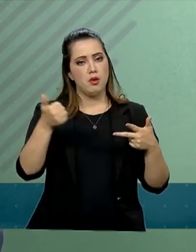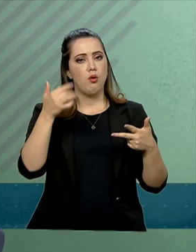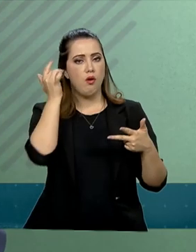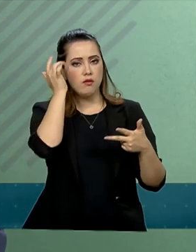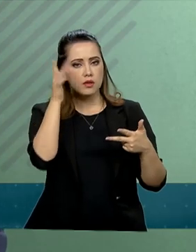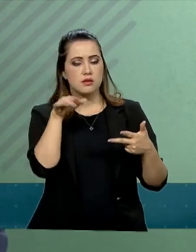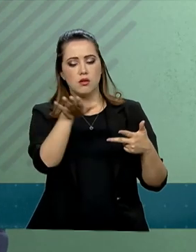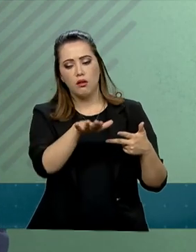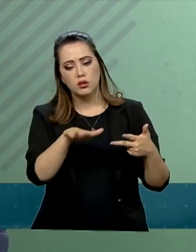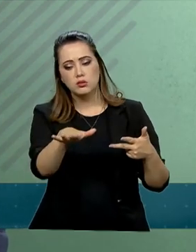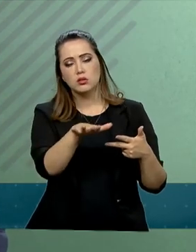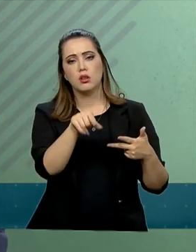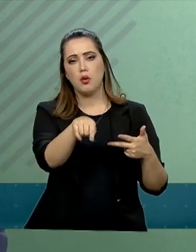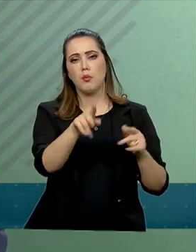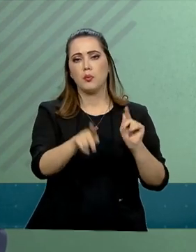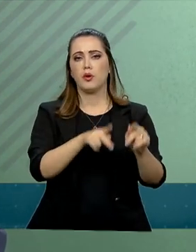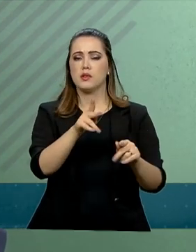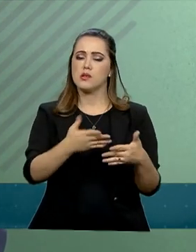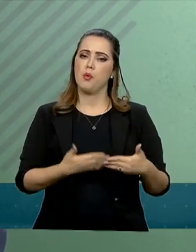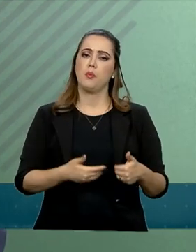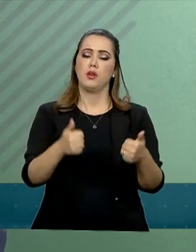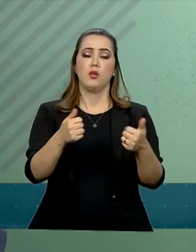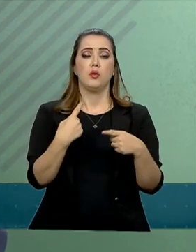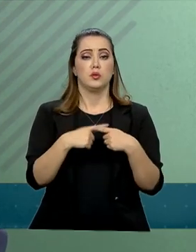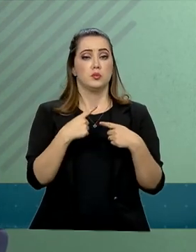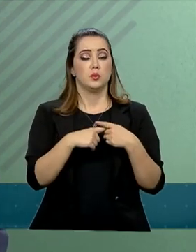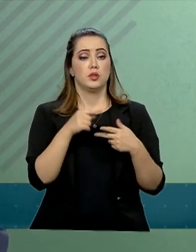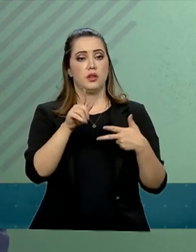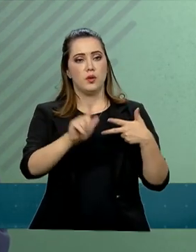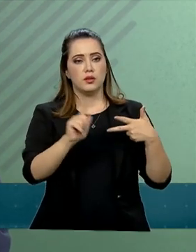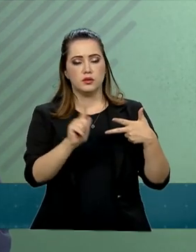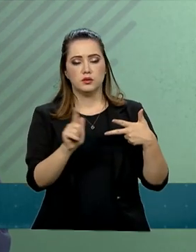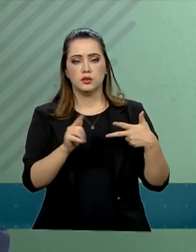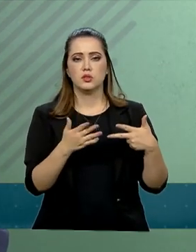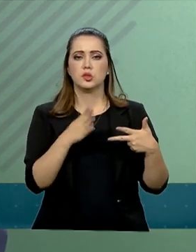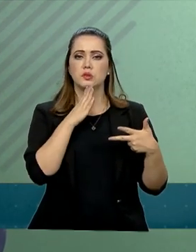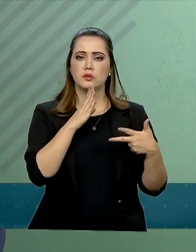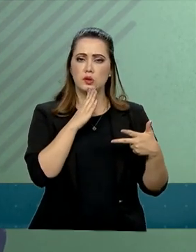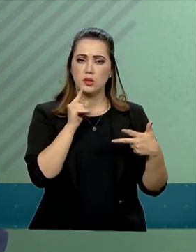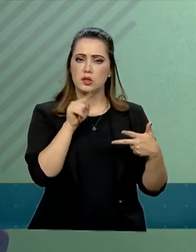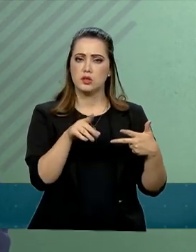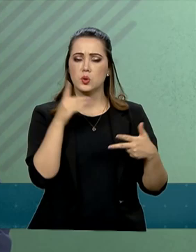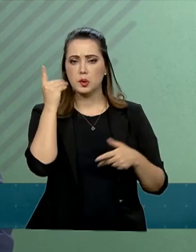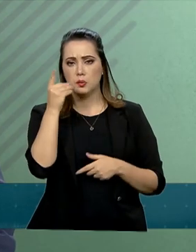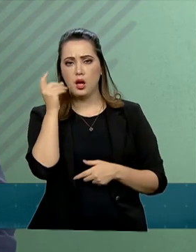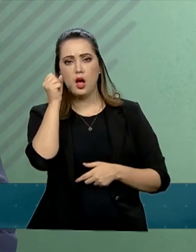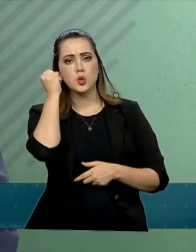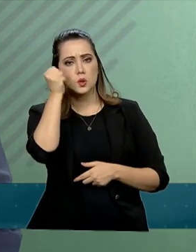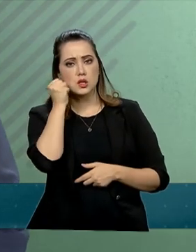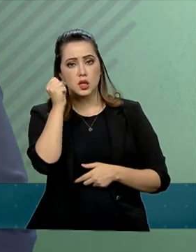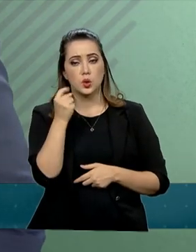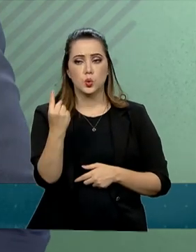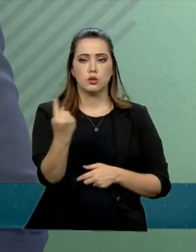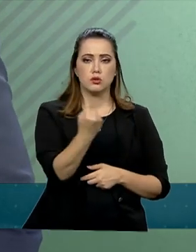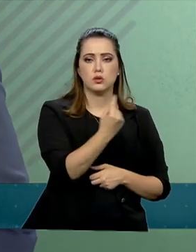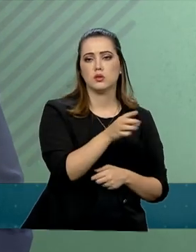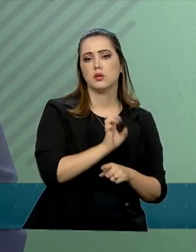necessitada por meio do conhecimento do legislador, no caso do deputado ou do senador, daquela região.